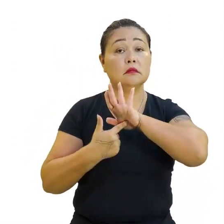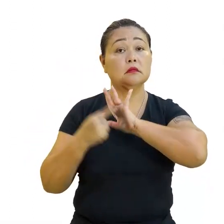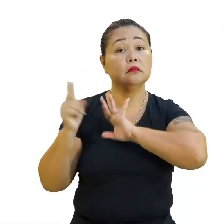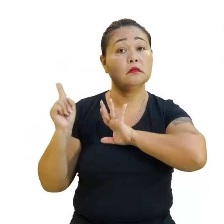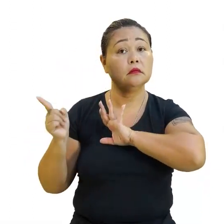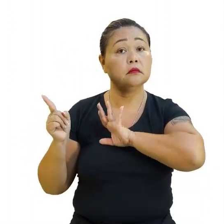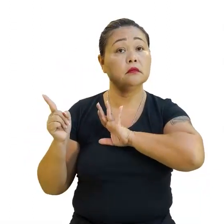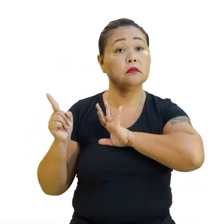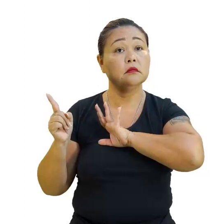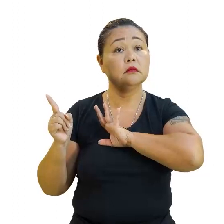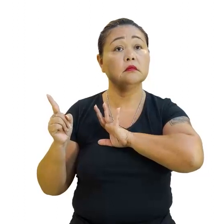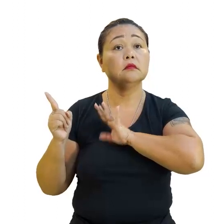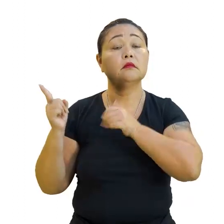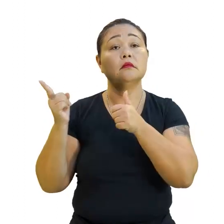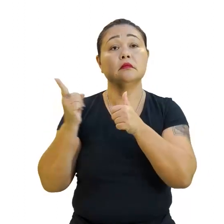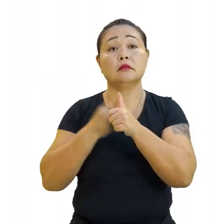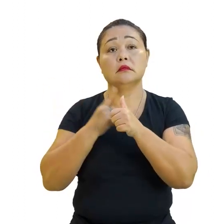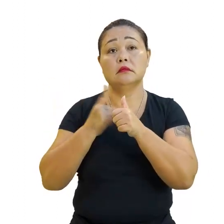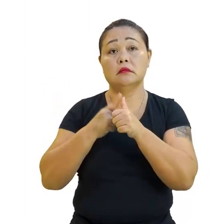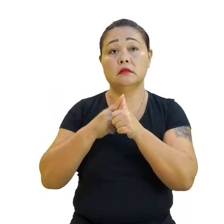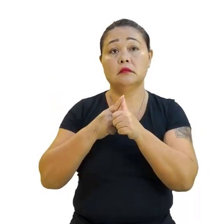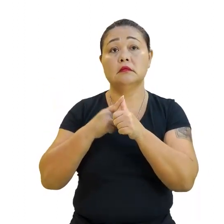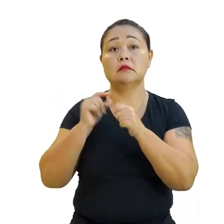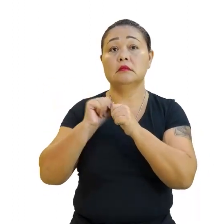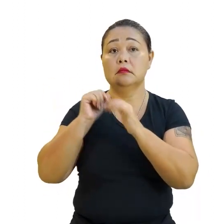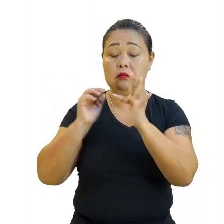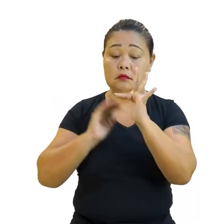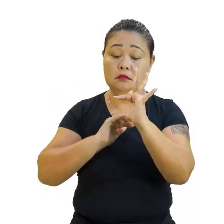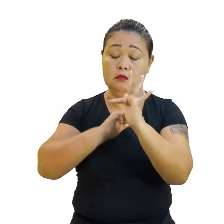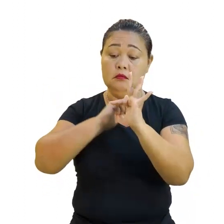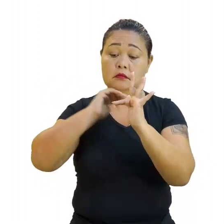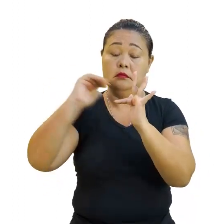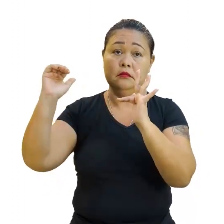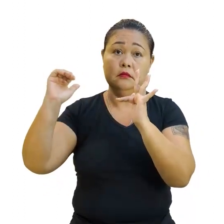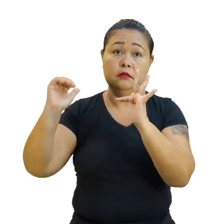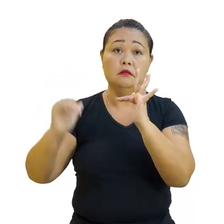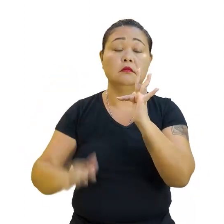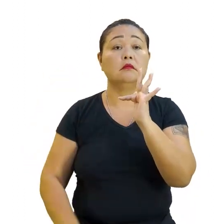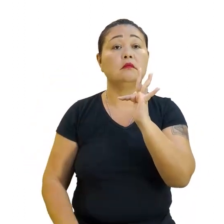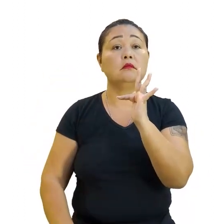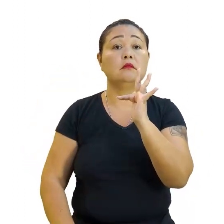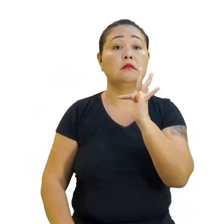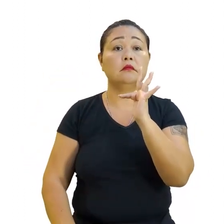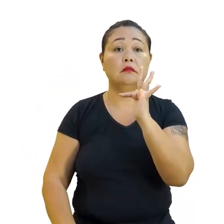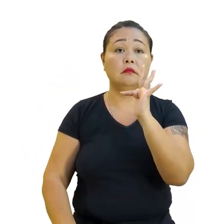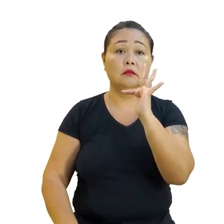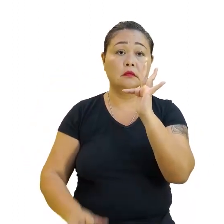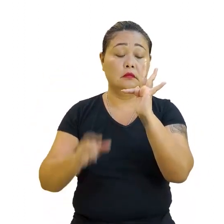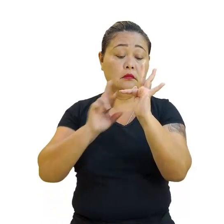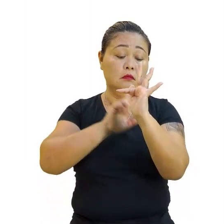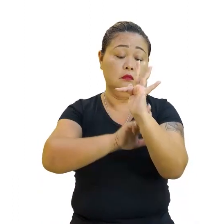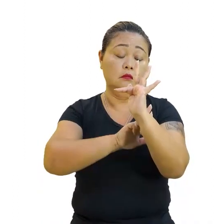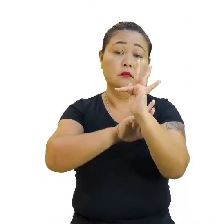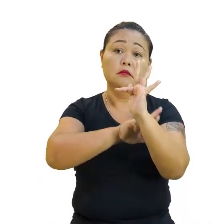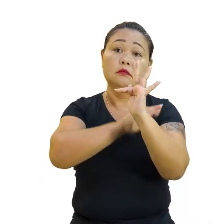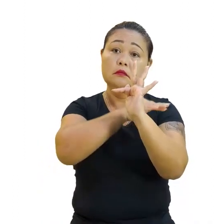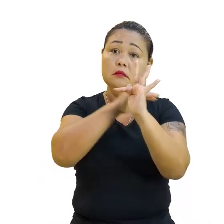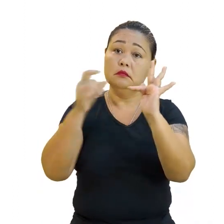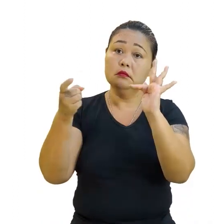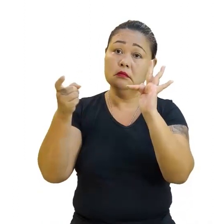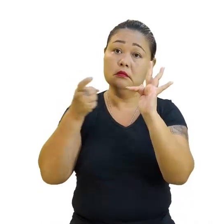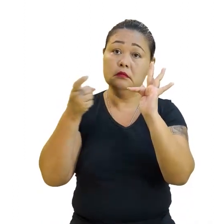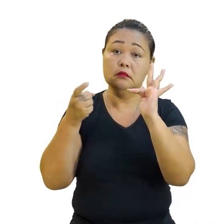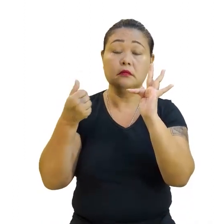Olha só. Primeiro caso, função crescente. Vamos relembrar, né? Vamos olhar a raiz. A raiz é o ponto que toca no eixo X.